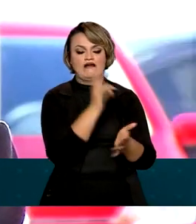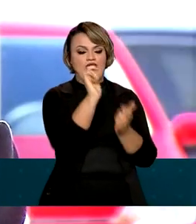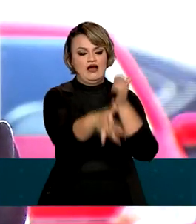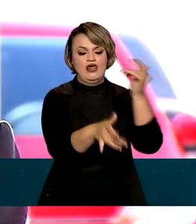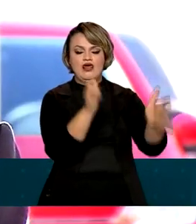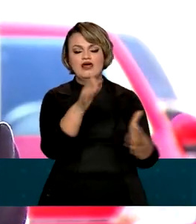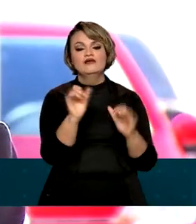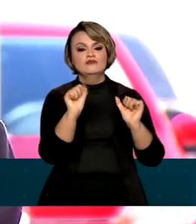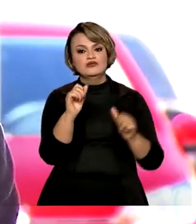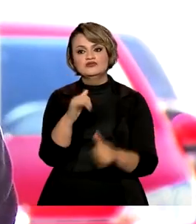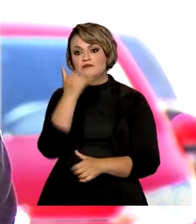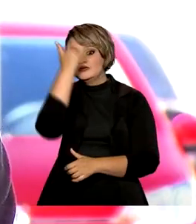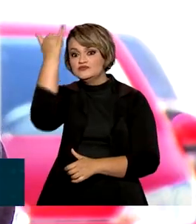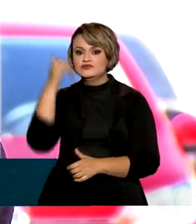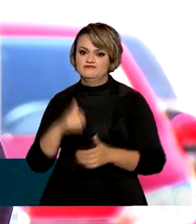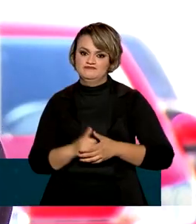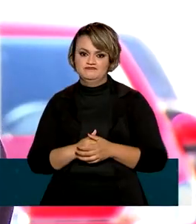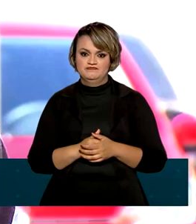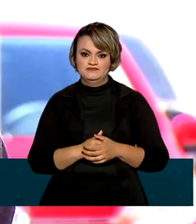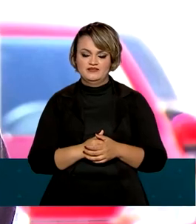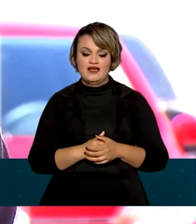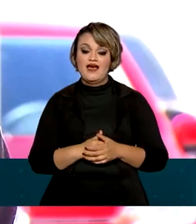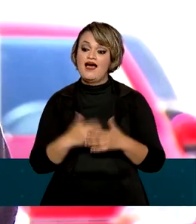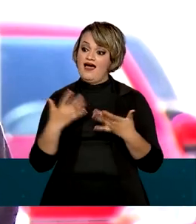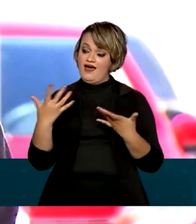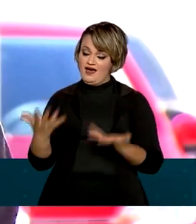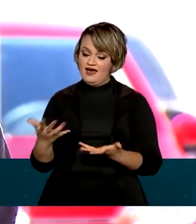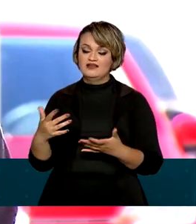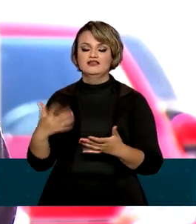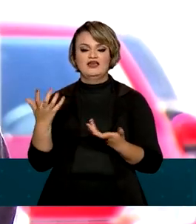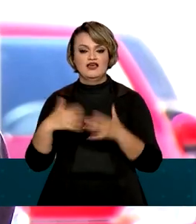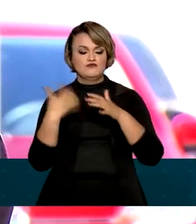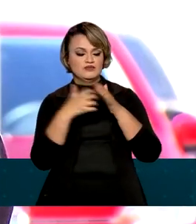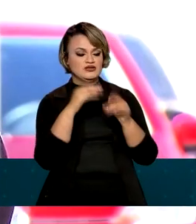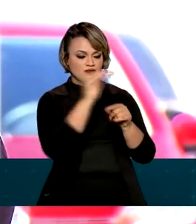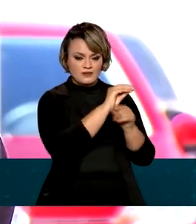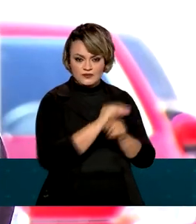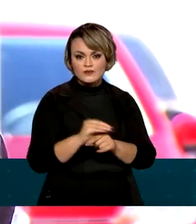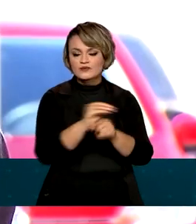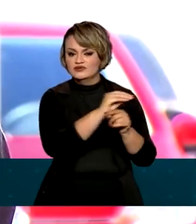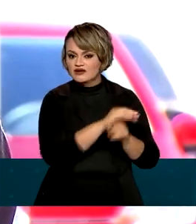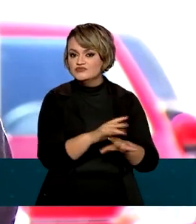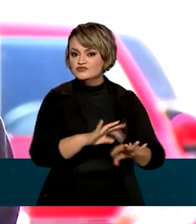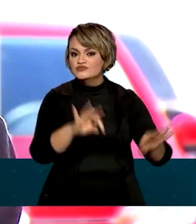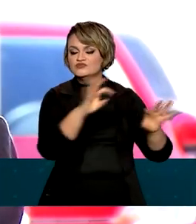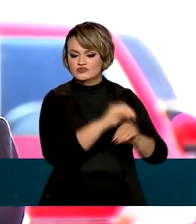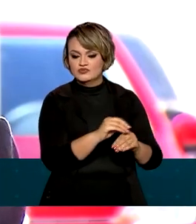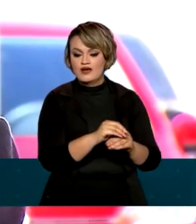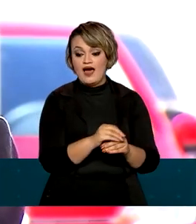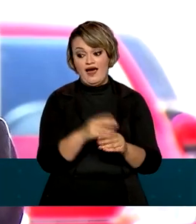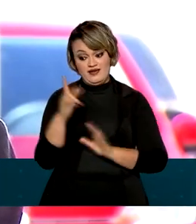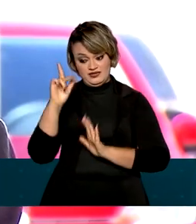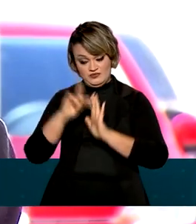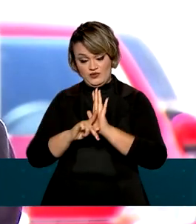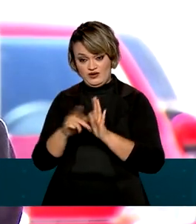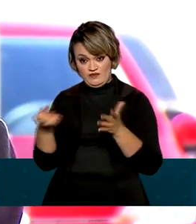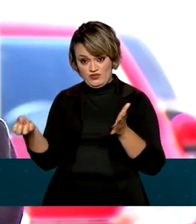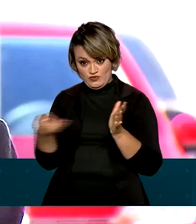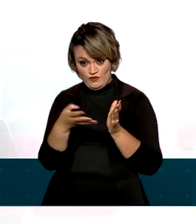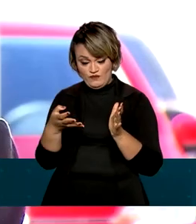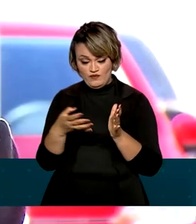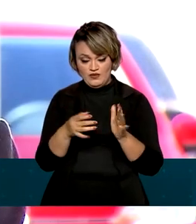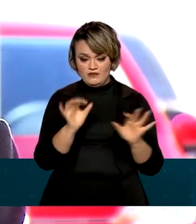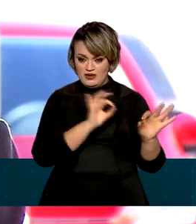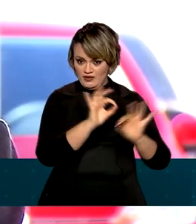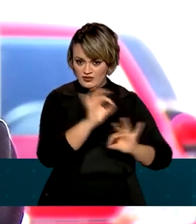lixo pode causar para o meio ambiente e a própria saúde humana. Desta forma, o programa de gerenciamento de resíduos